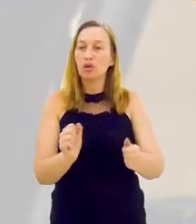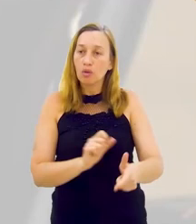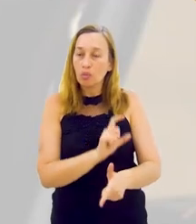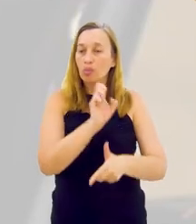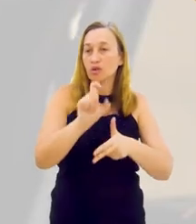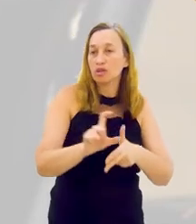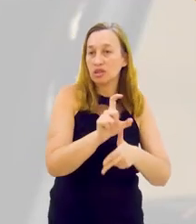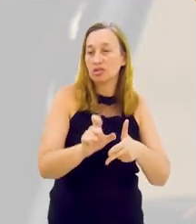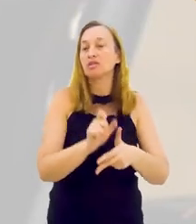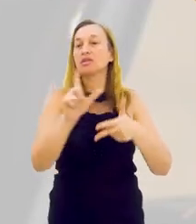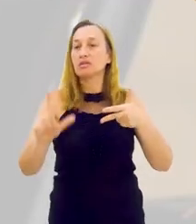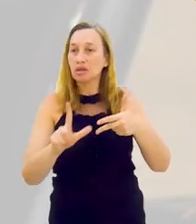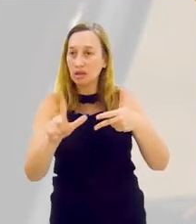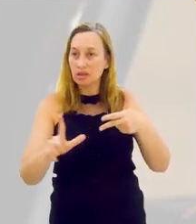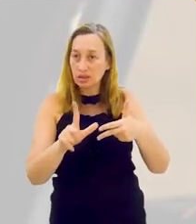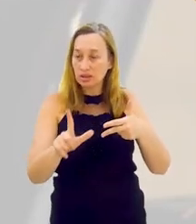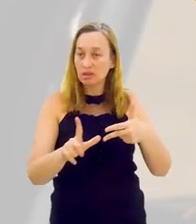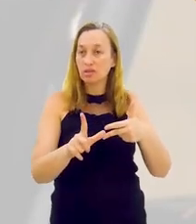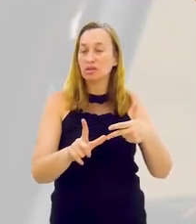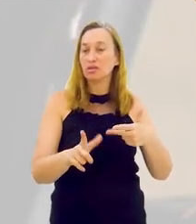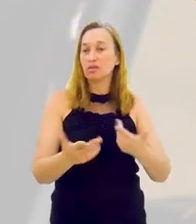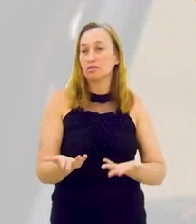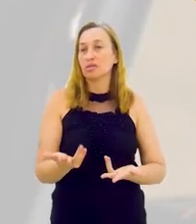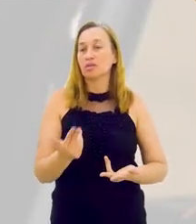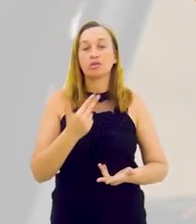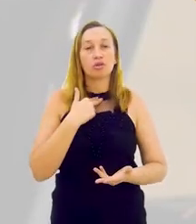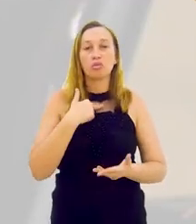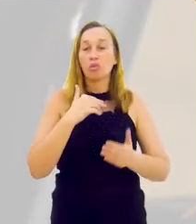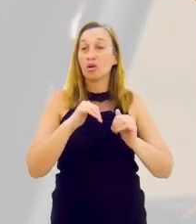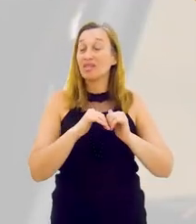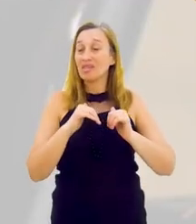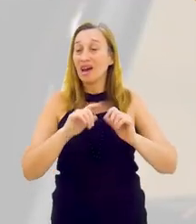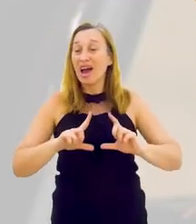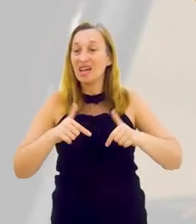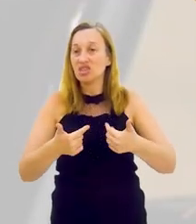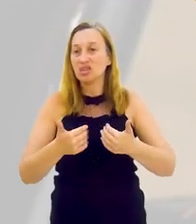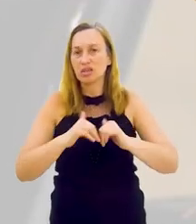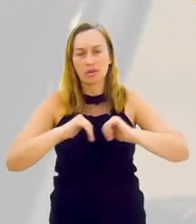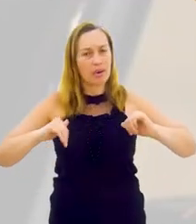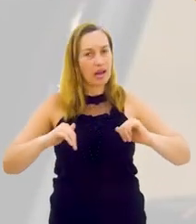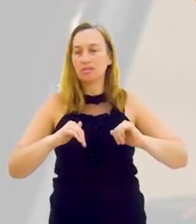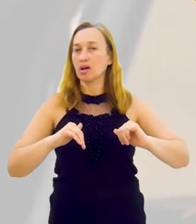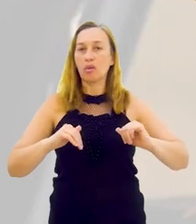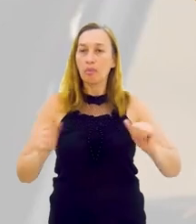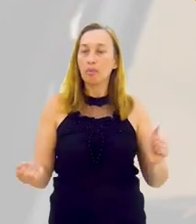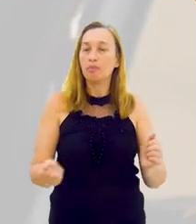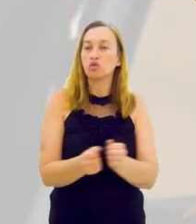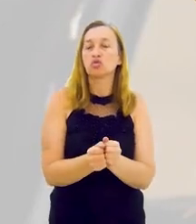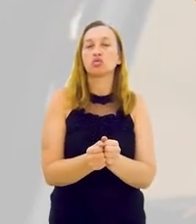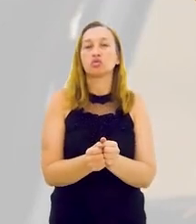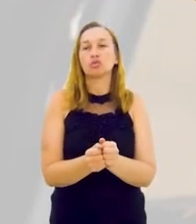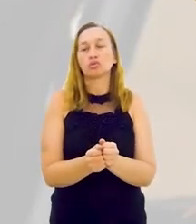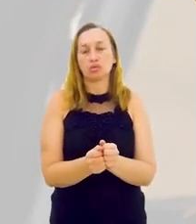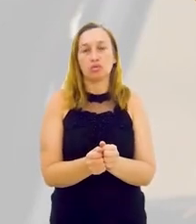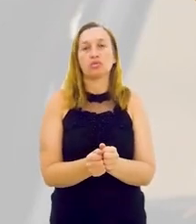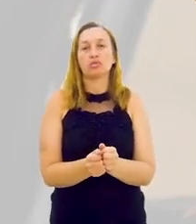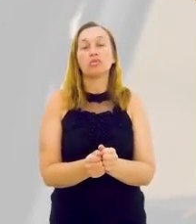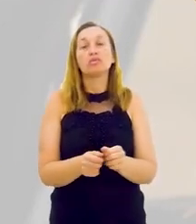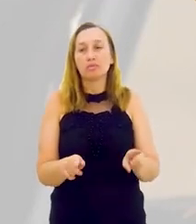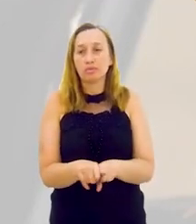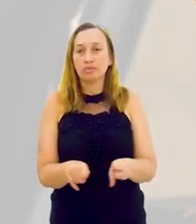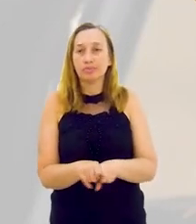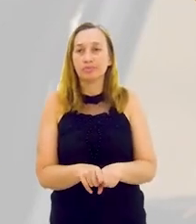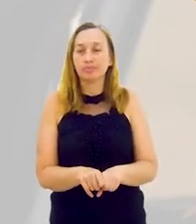juntando não só o poder executivo da secretaria, mas o legislativo. Não podem funcionar separados, eles fazem parte do mesmo